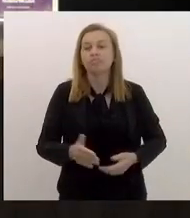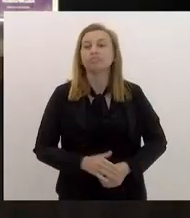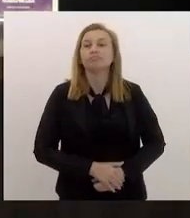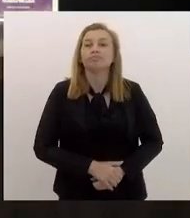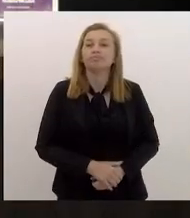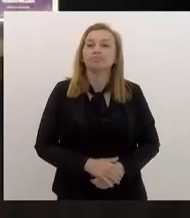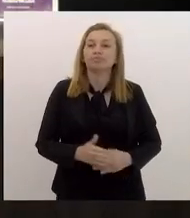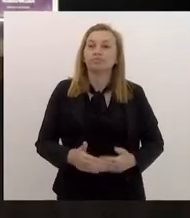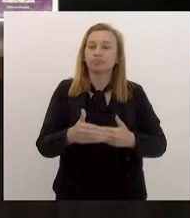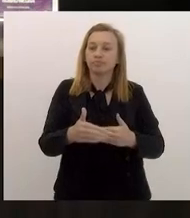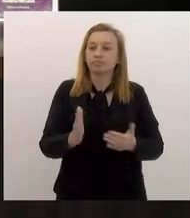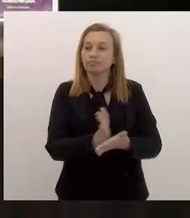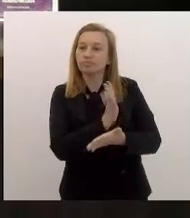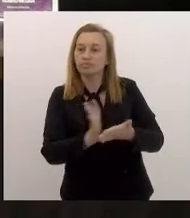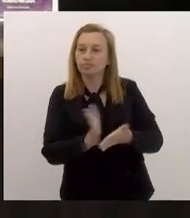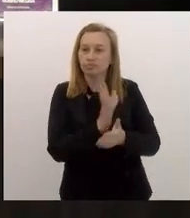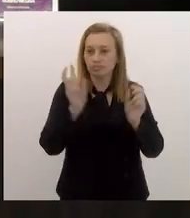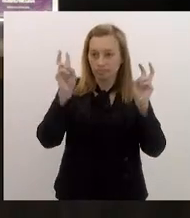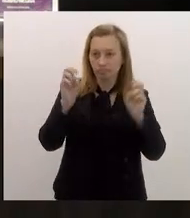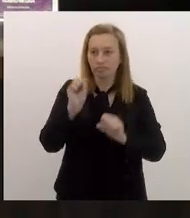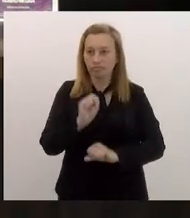frente, em alguns casos, sim.